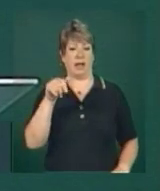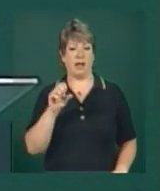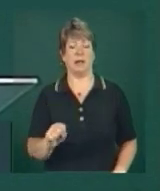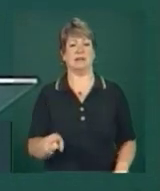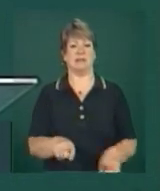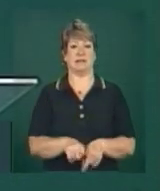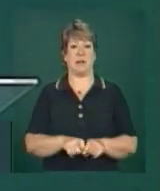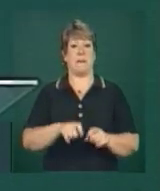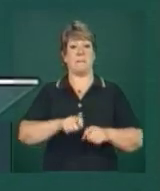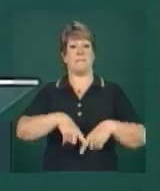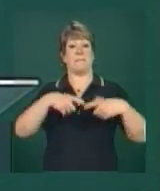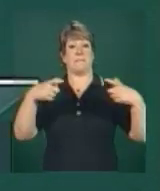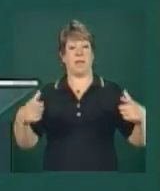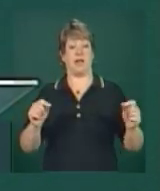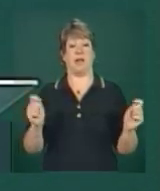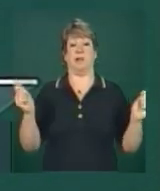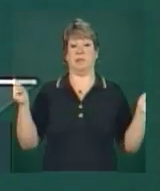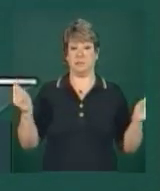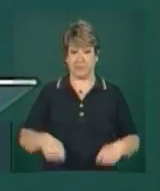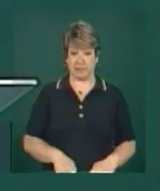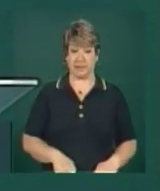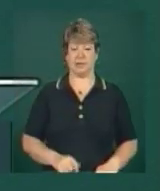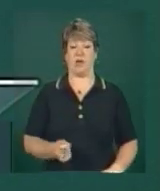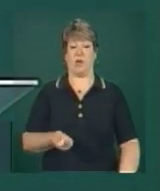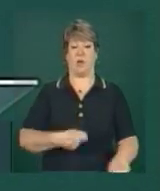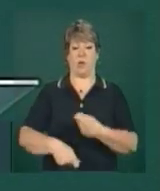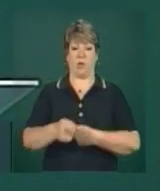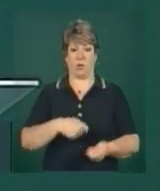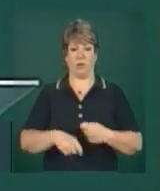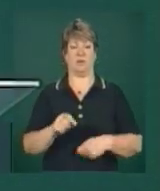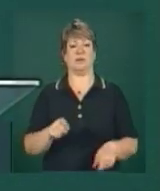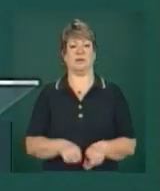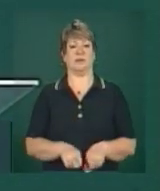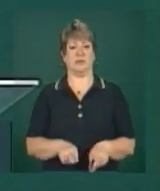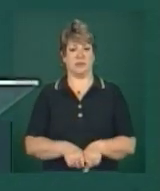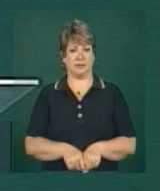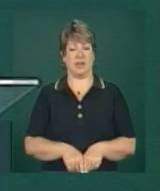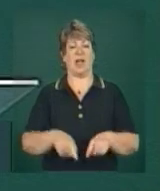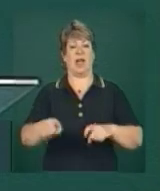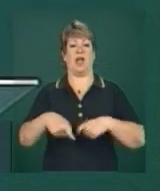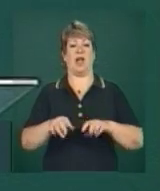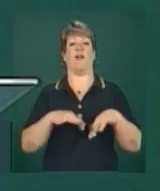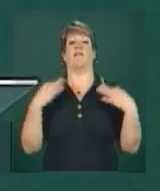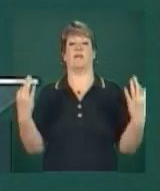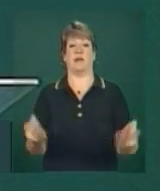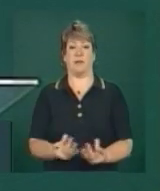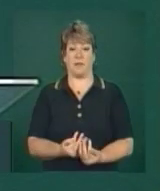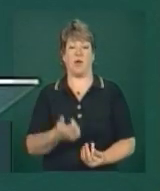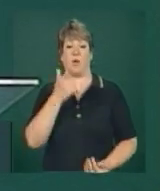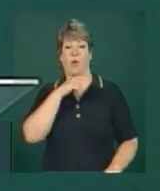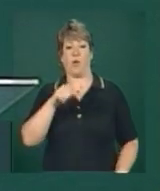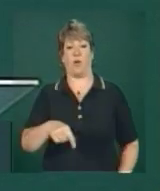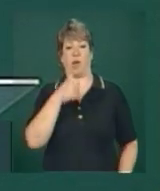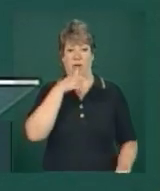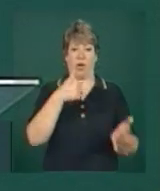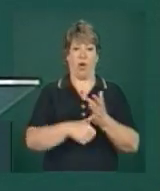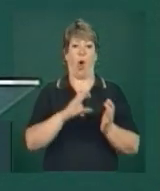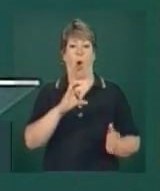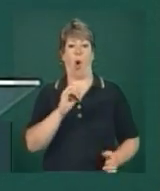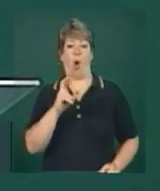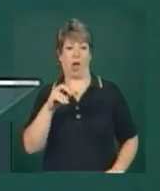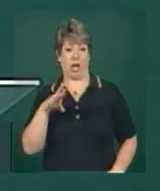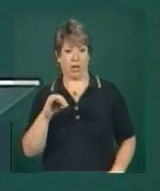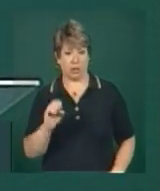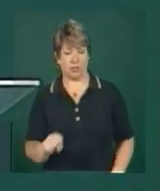maximizar a capacidade operacional da agricultura familiar utilizando os Correios e com essa